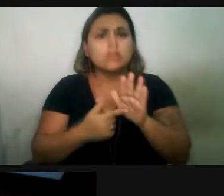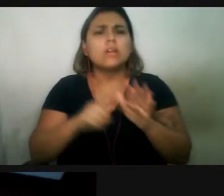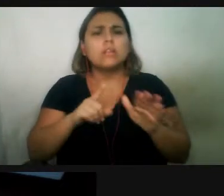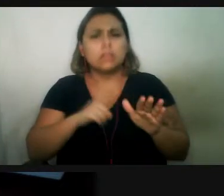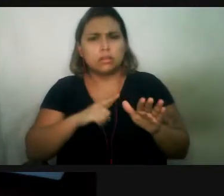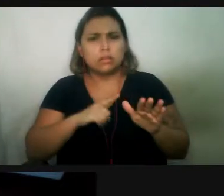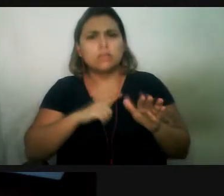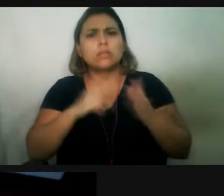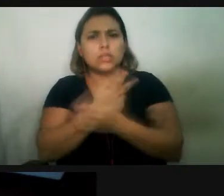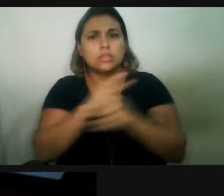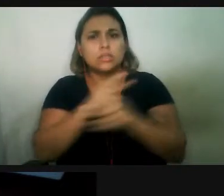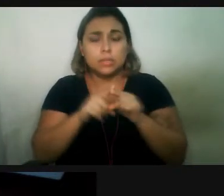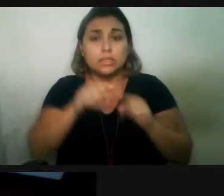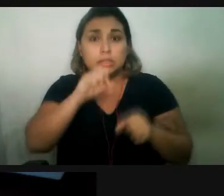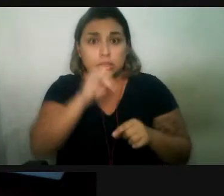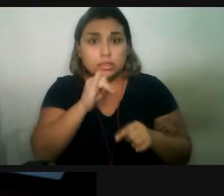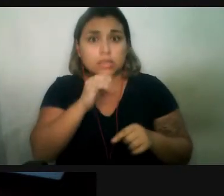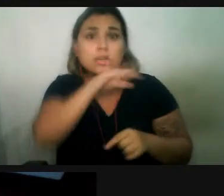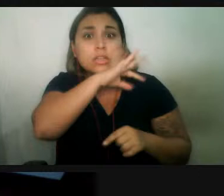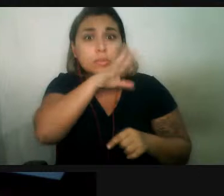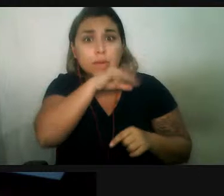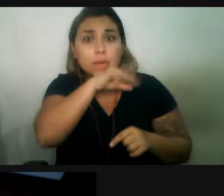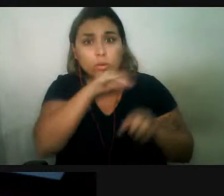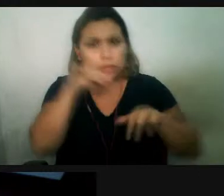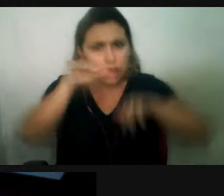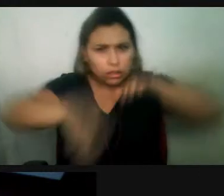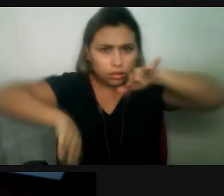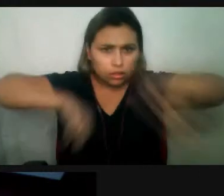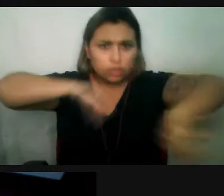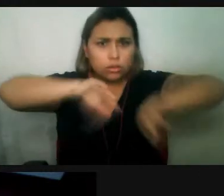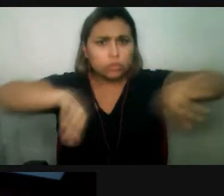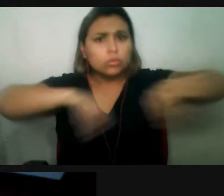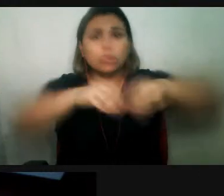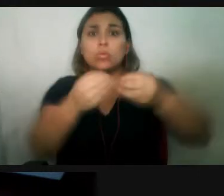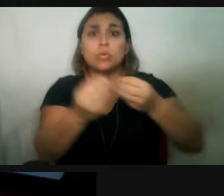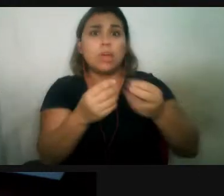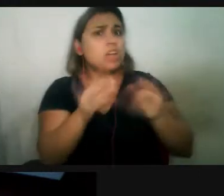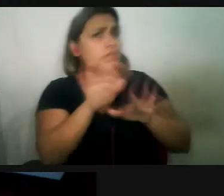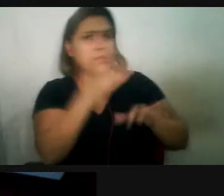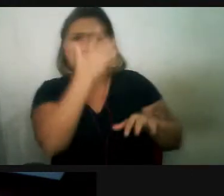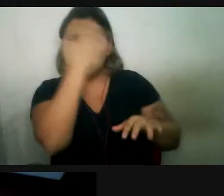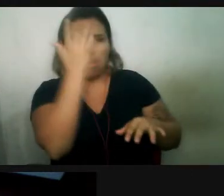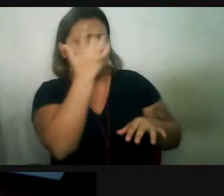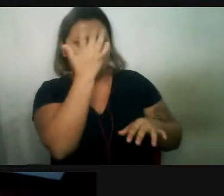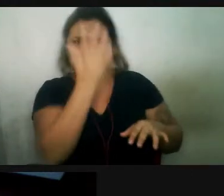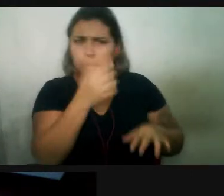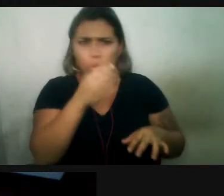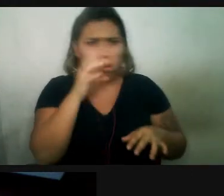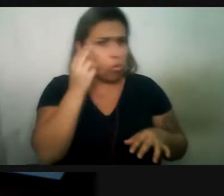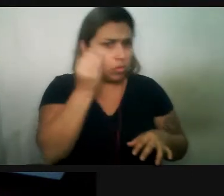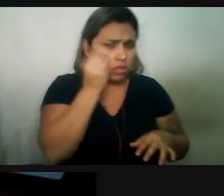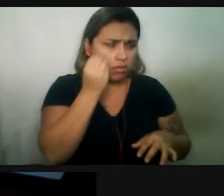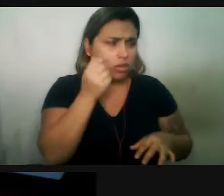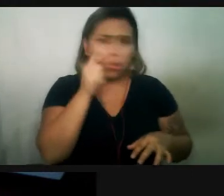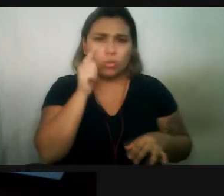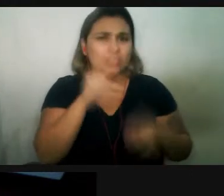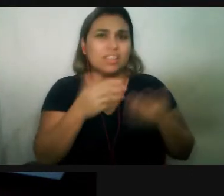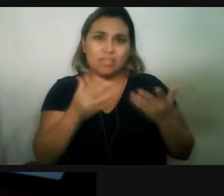Quando o animal está lá nadando, nem sempre é fácil se observar isso, Se o animal vai estar prene ou não.